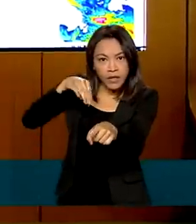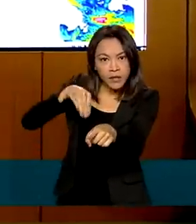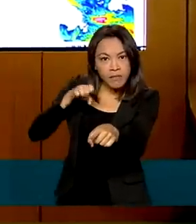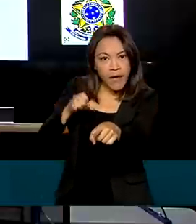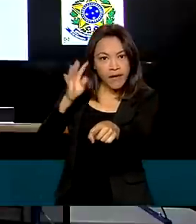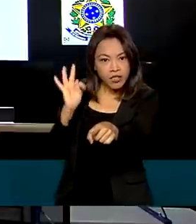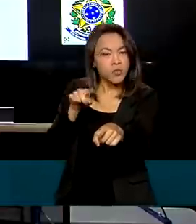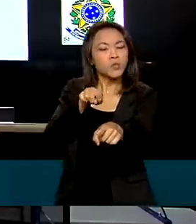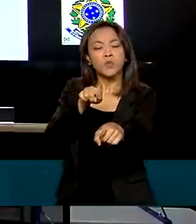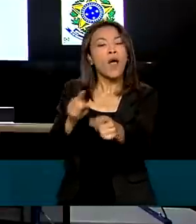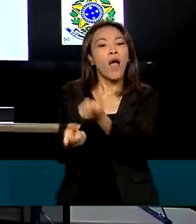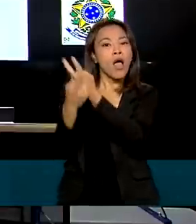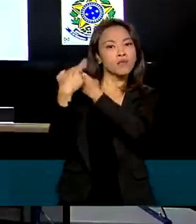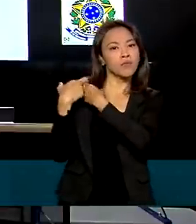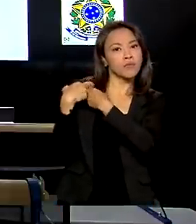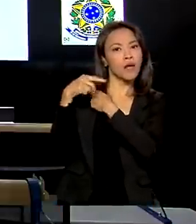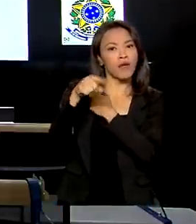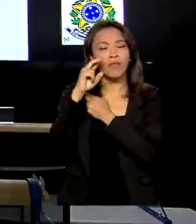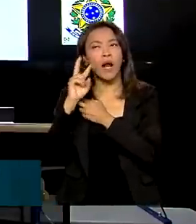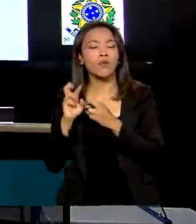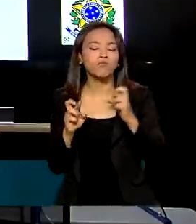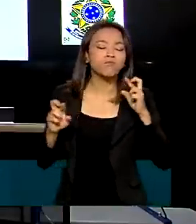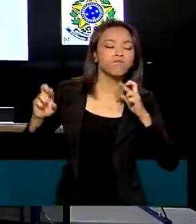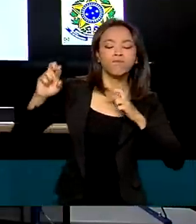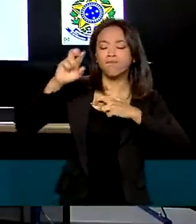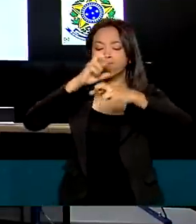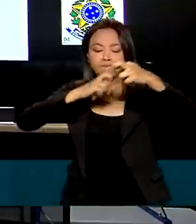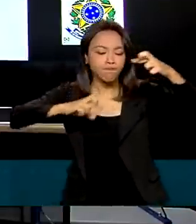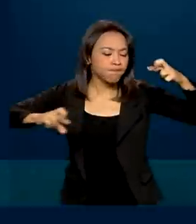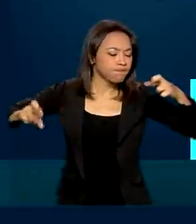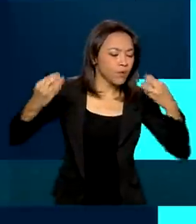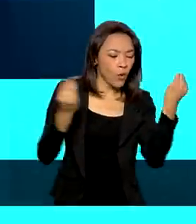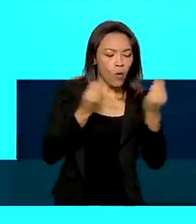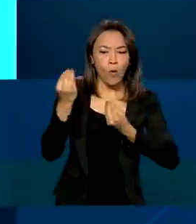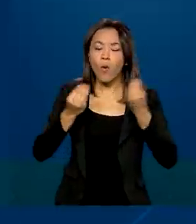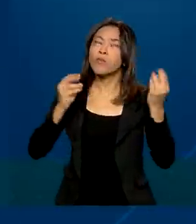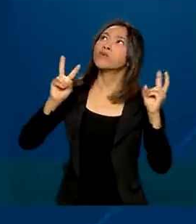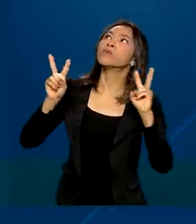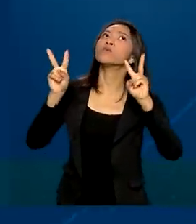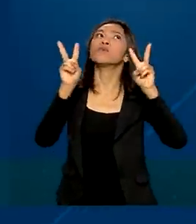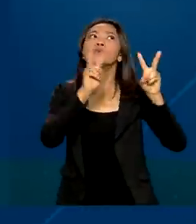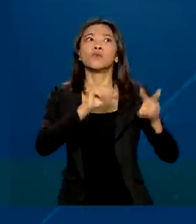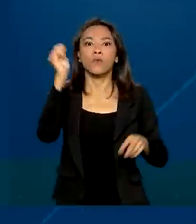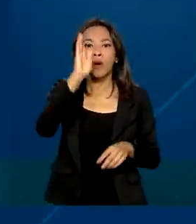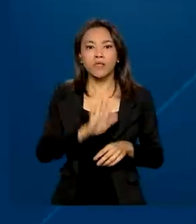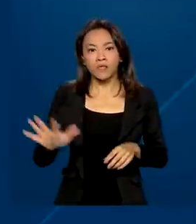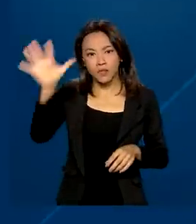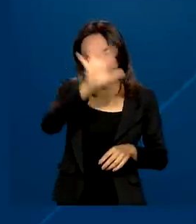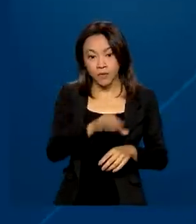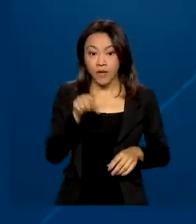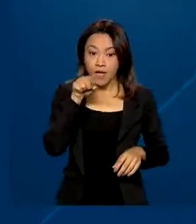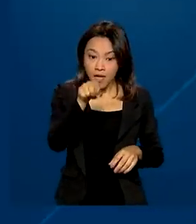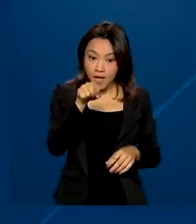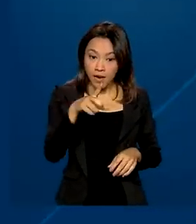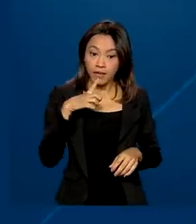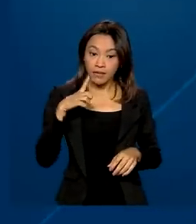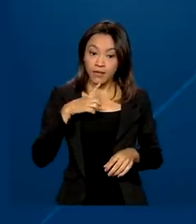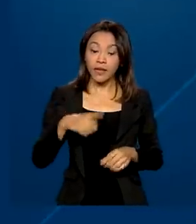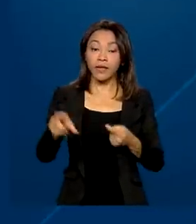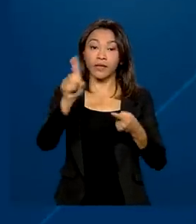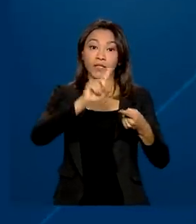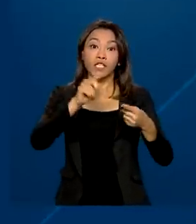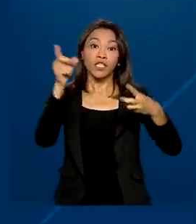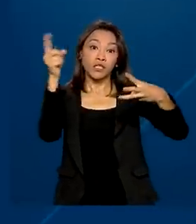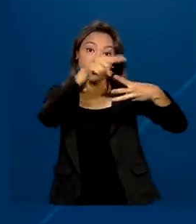é o responsável por monitorar as condições climáticas. A escala de perigo do IMET é composta por